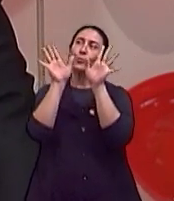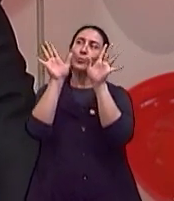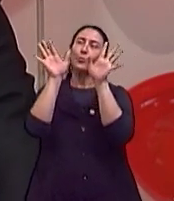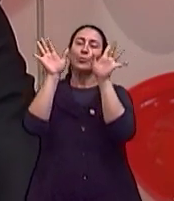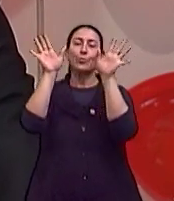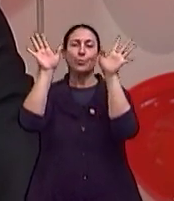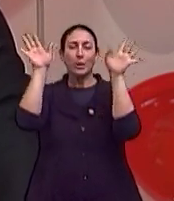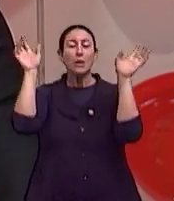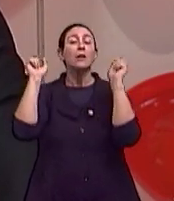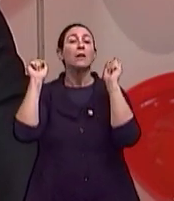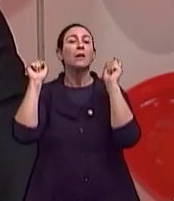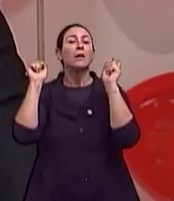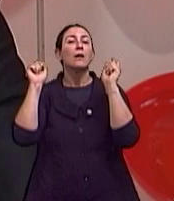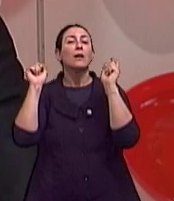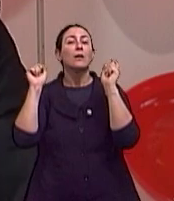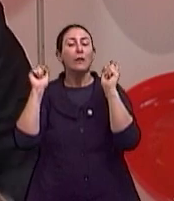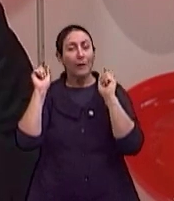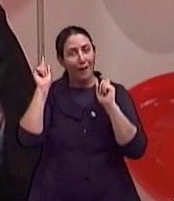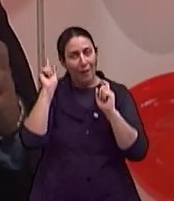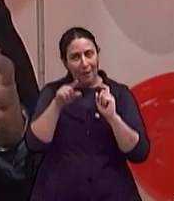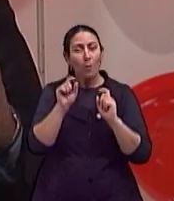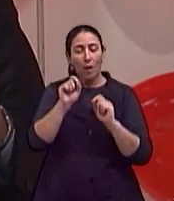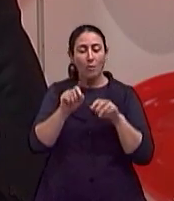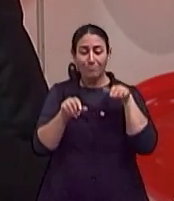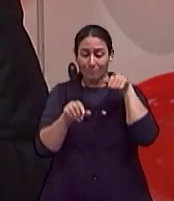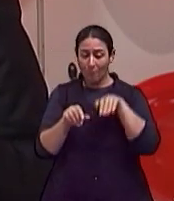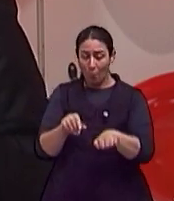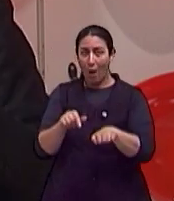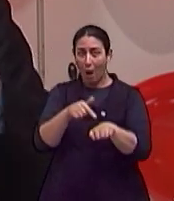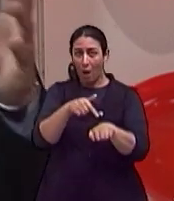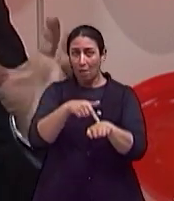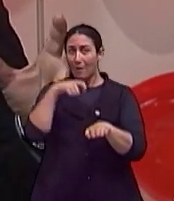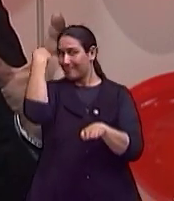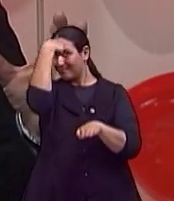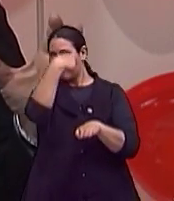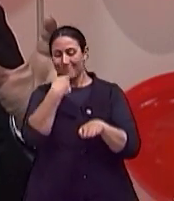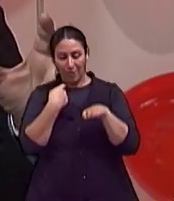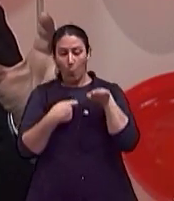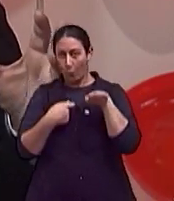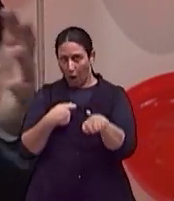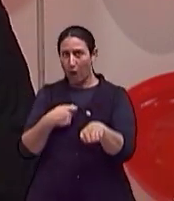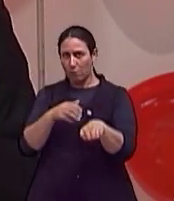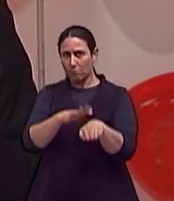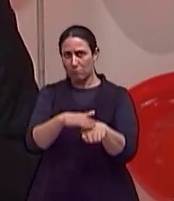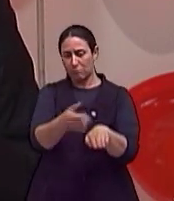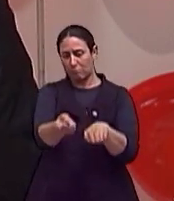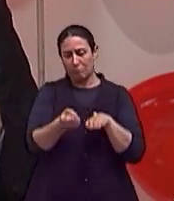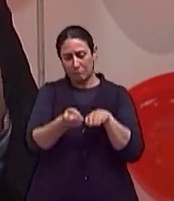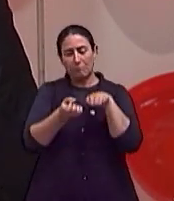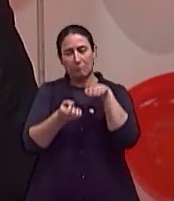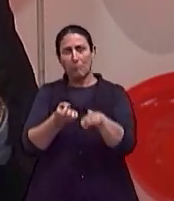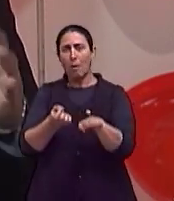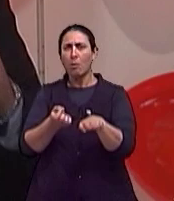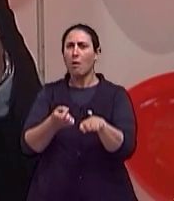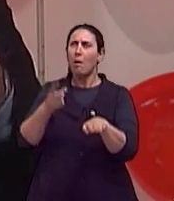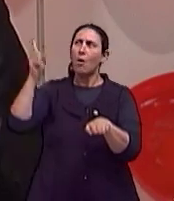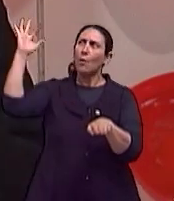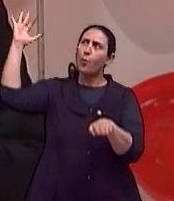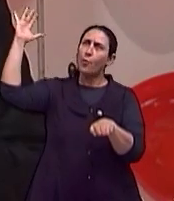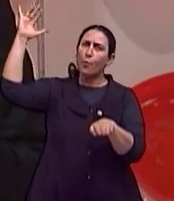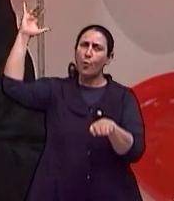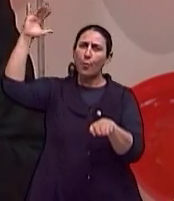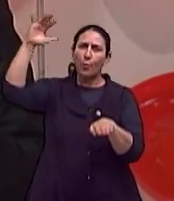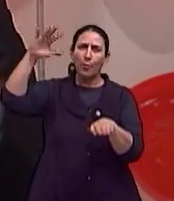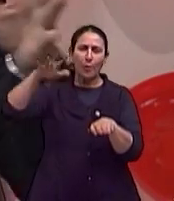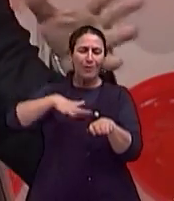e o cosmético fica condicionado naquele ambiente. Então, assim, eu sempre dou um